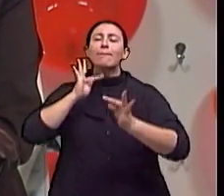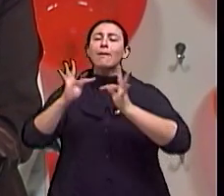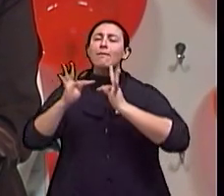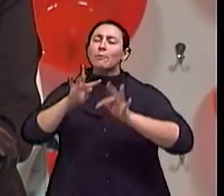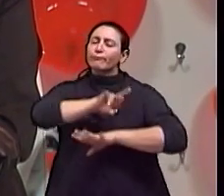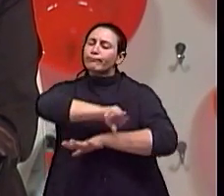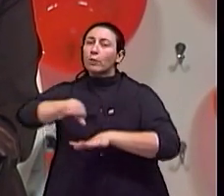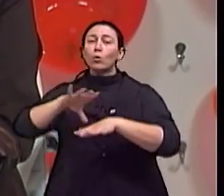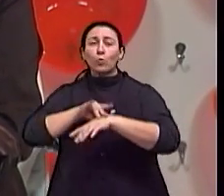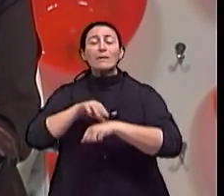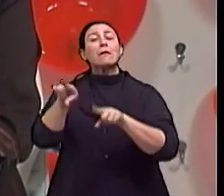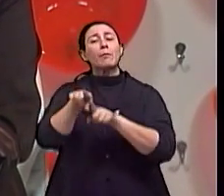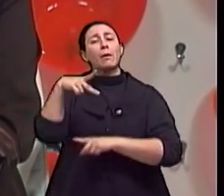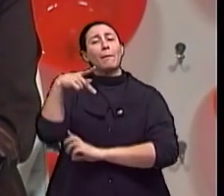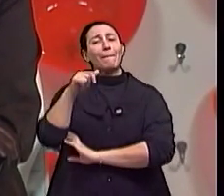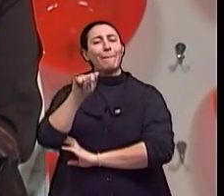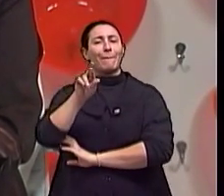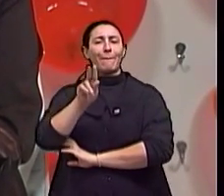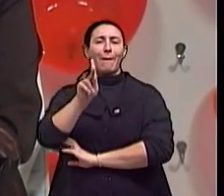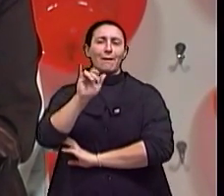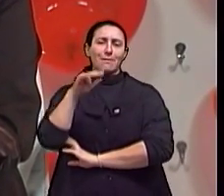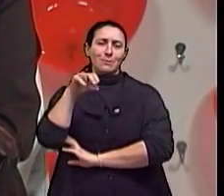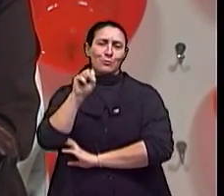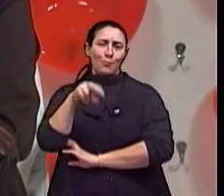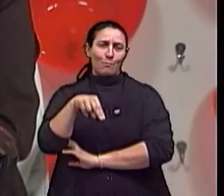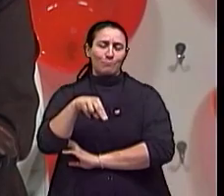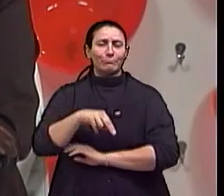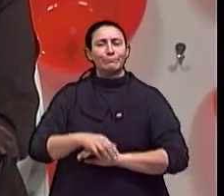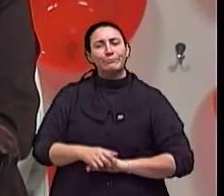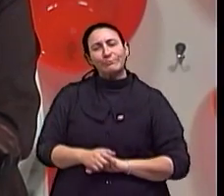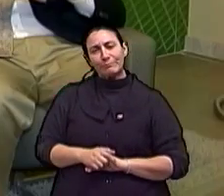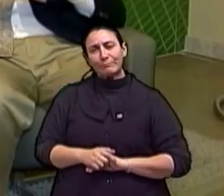de diversas doenças, entre elas o Parkinson.